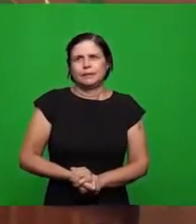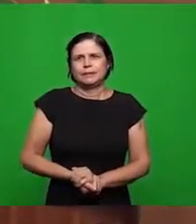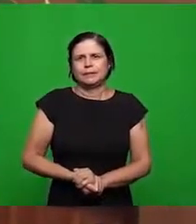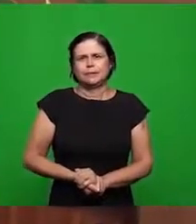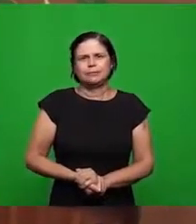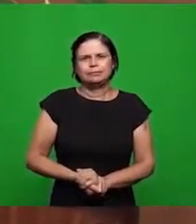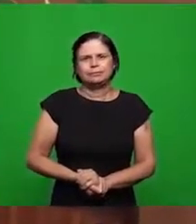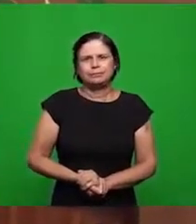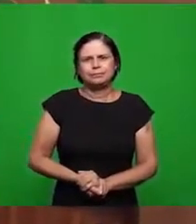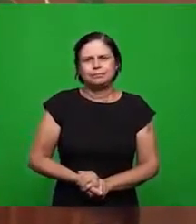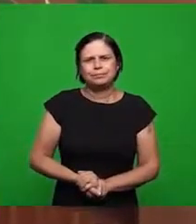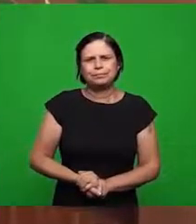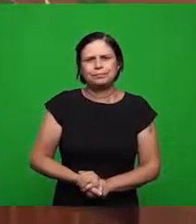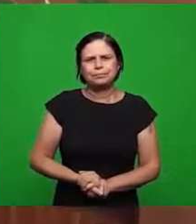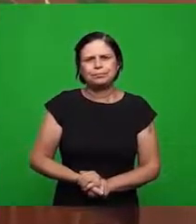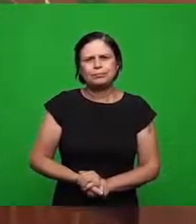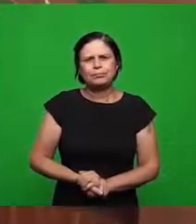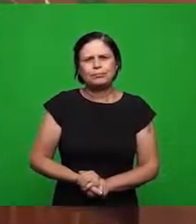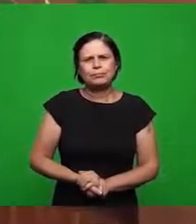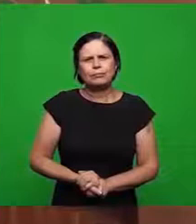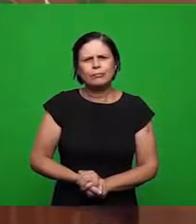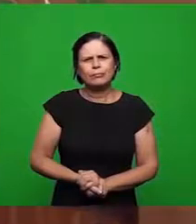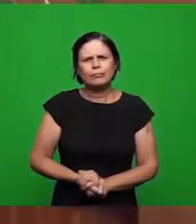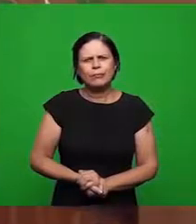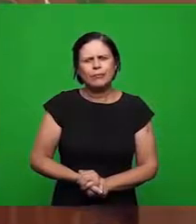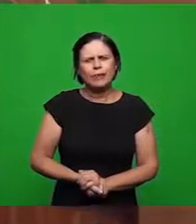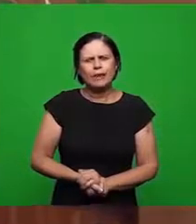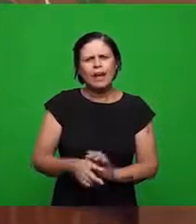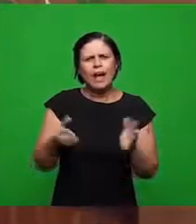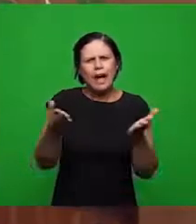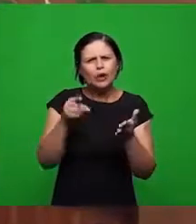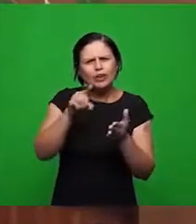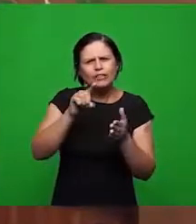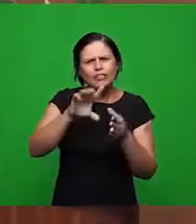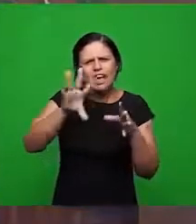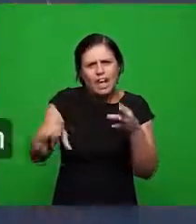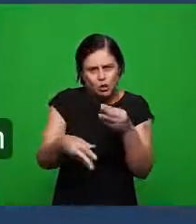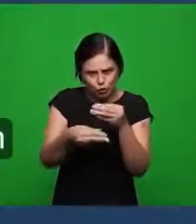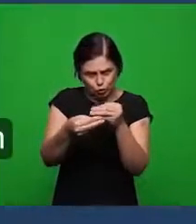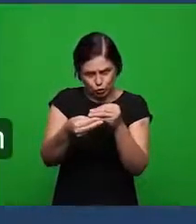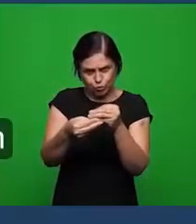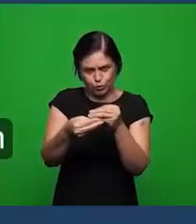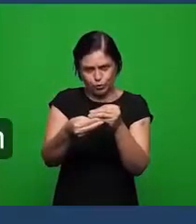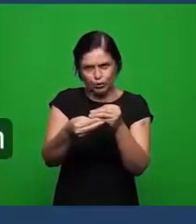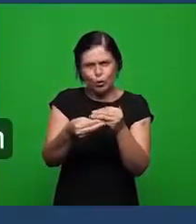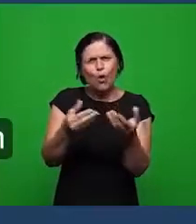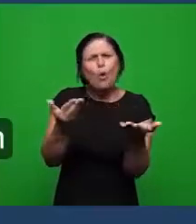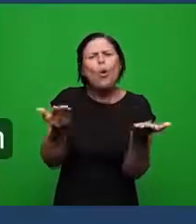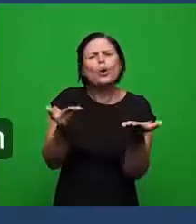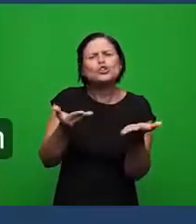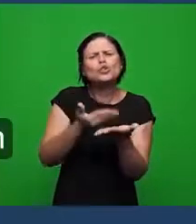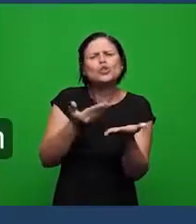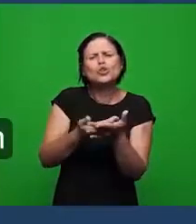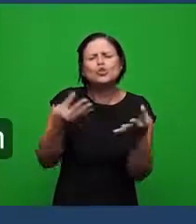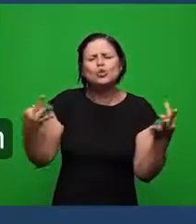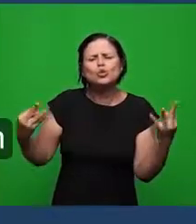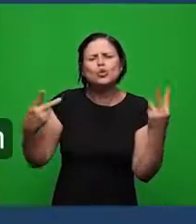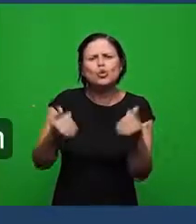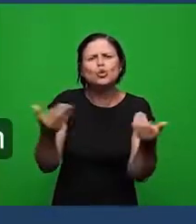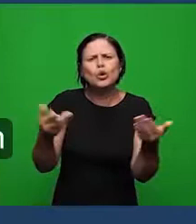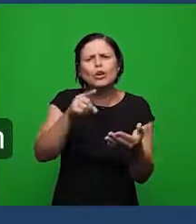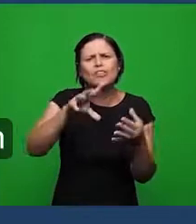resuma em poucas palavras o valor da abordagem de hoje nessa